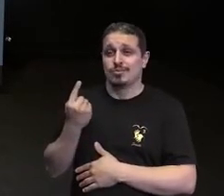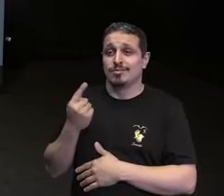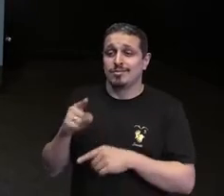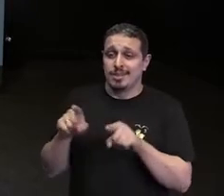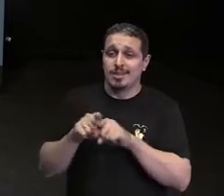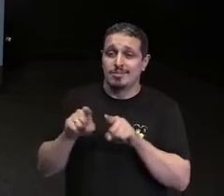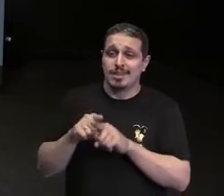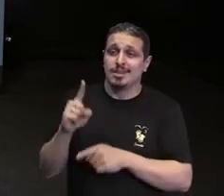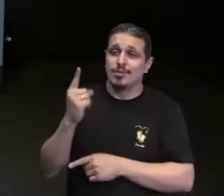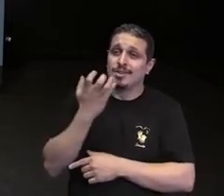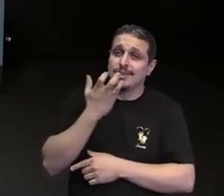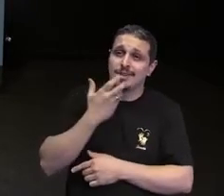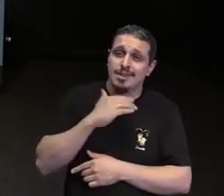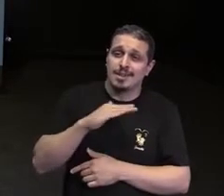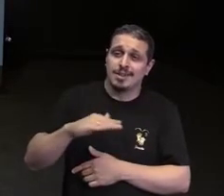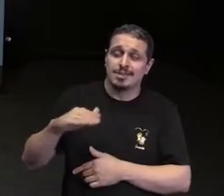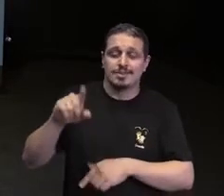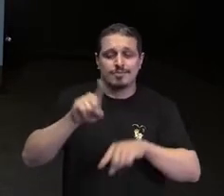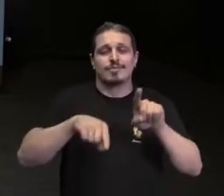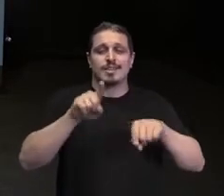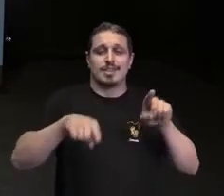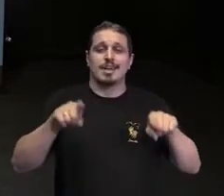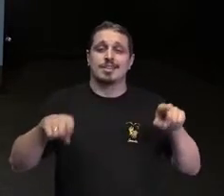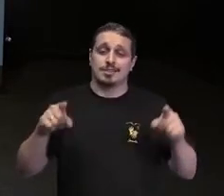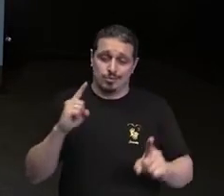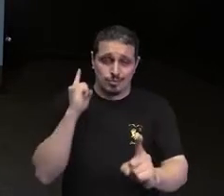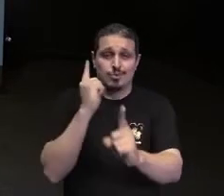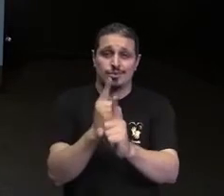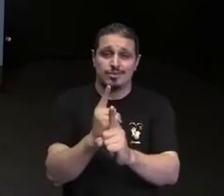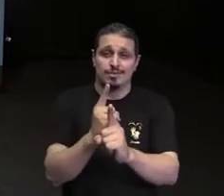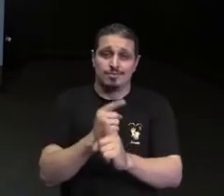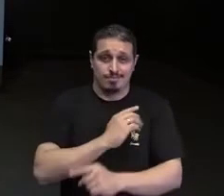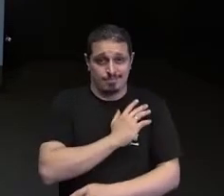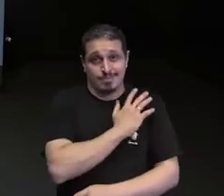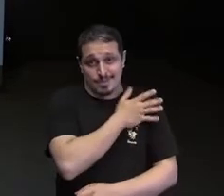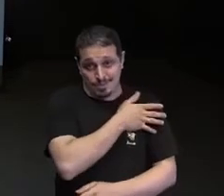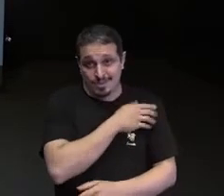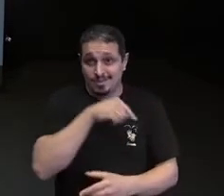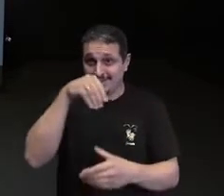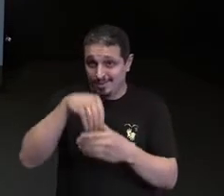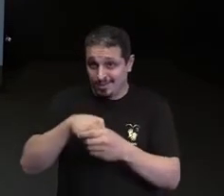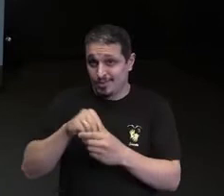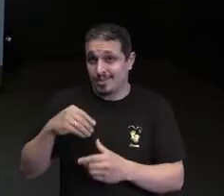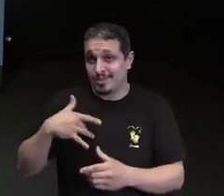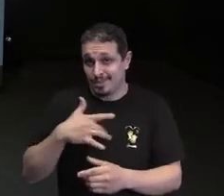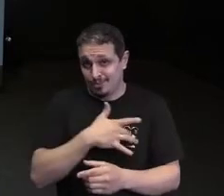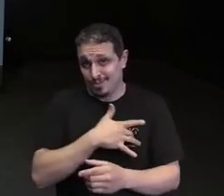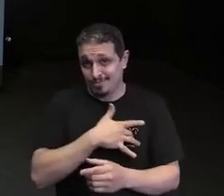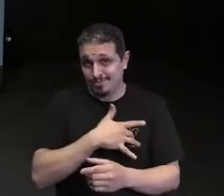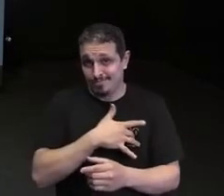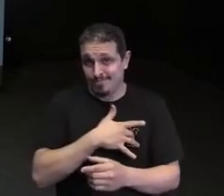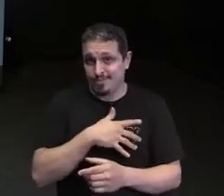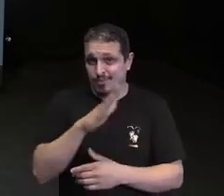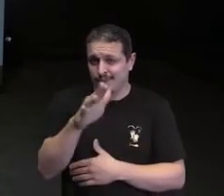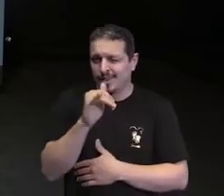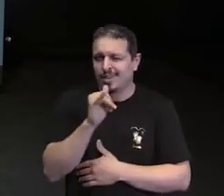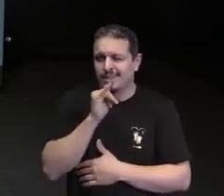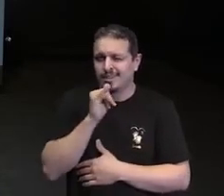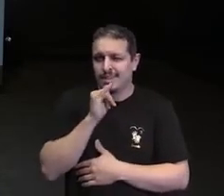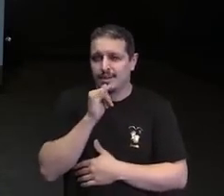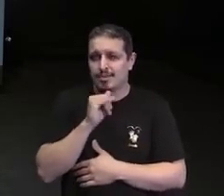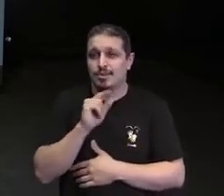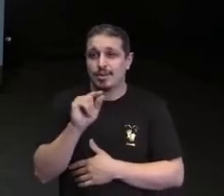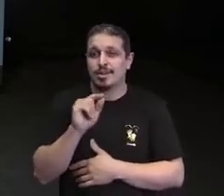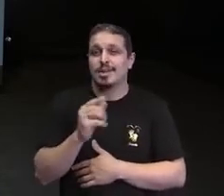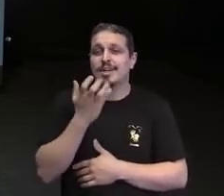que, em muitos momentos, ela encontra o preconceito dentro da saúde. A criança refugiada, que ela é expulsa do seu